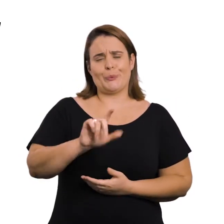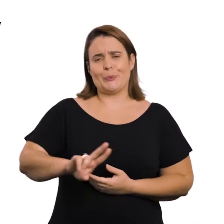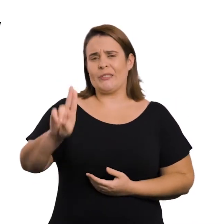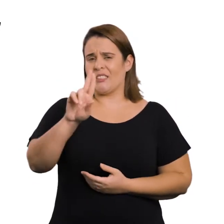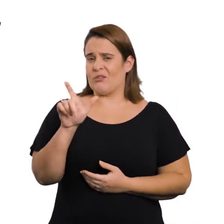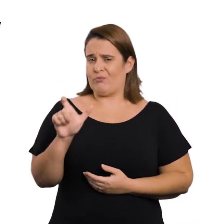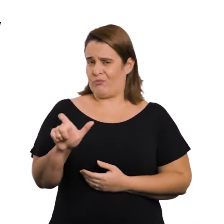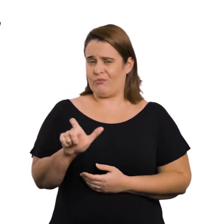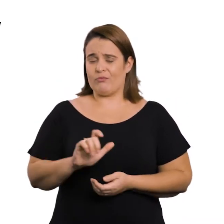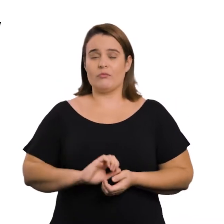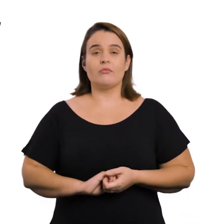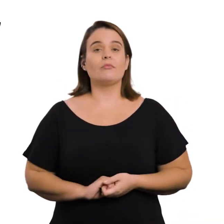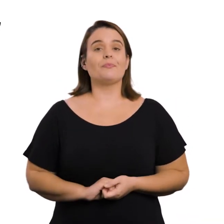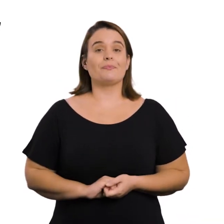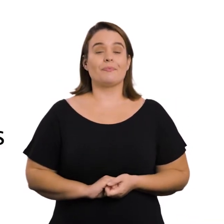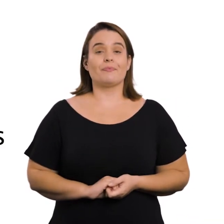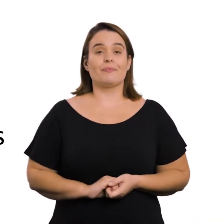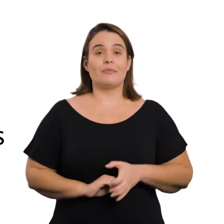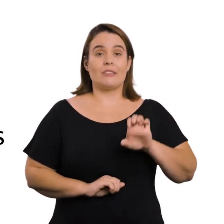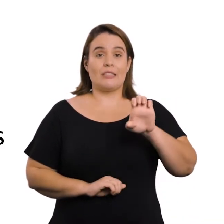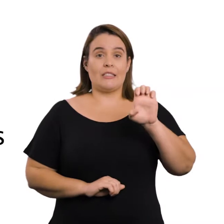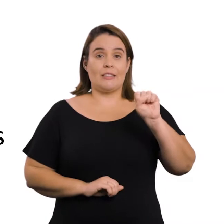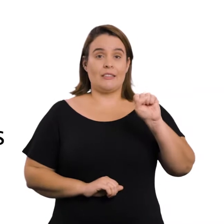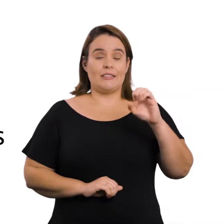e, portanto, desaconselhável